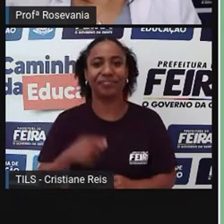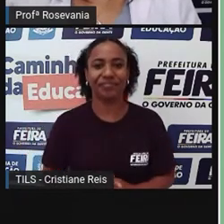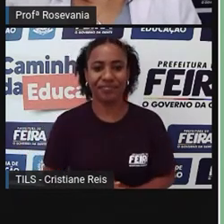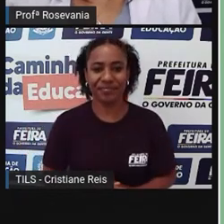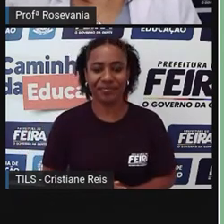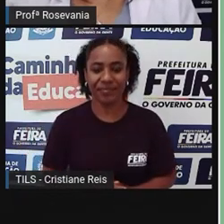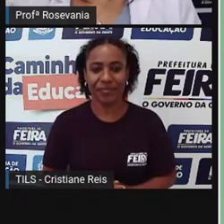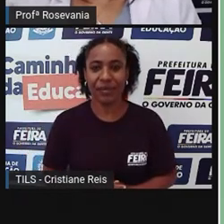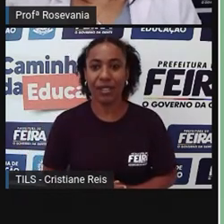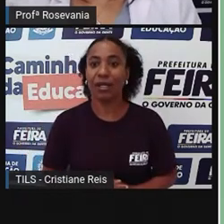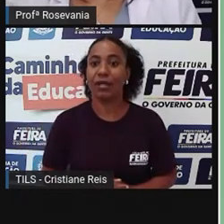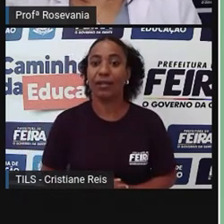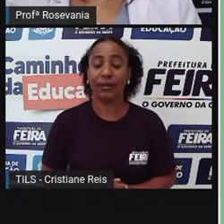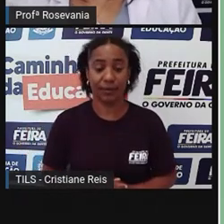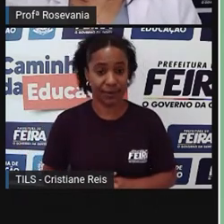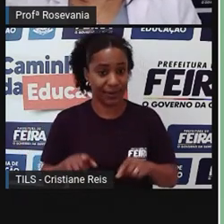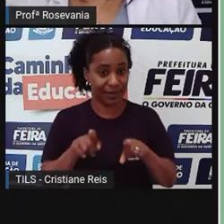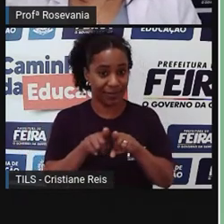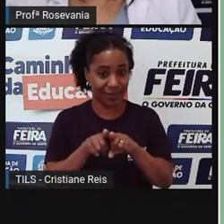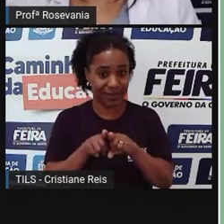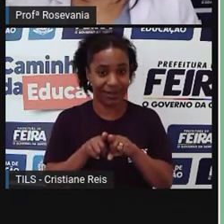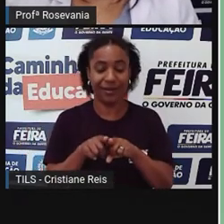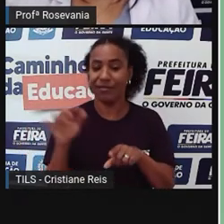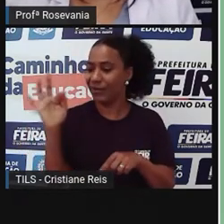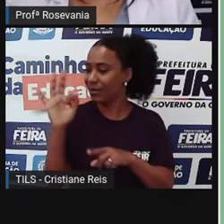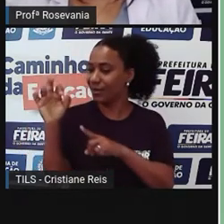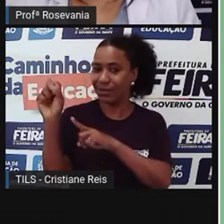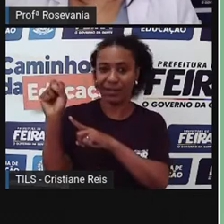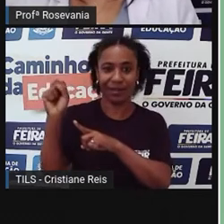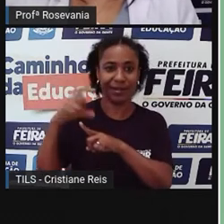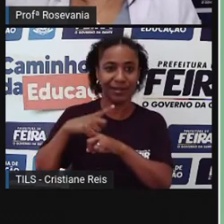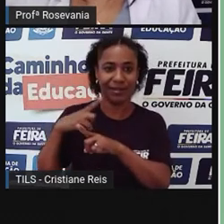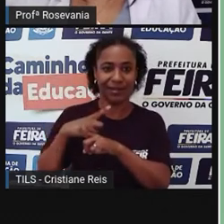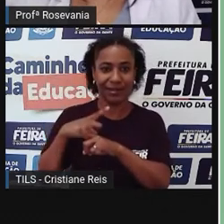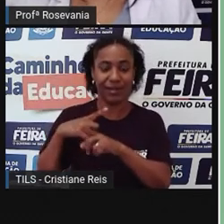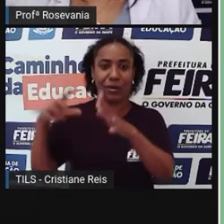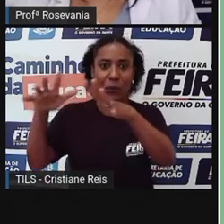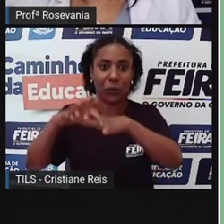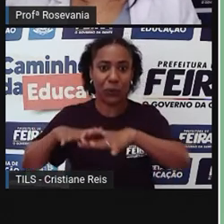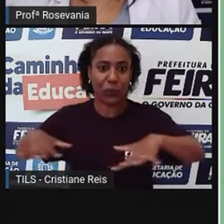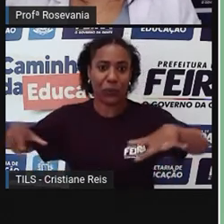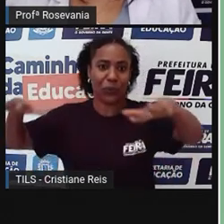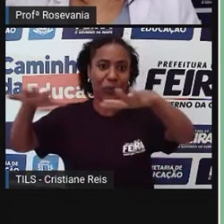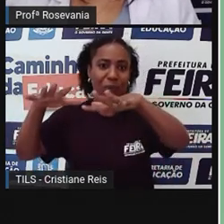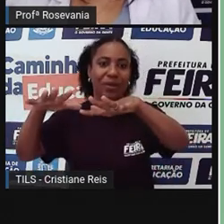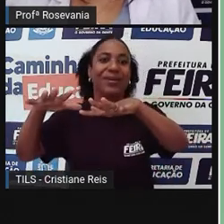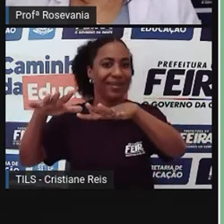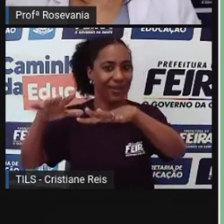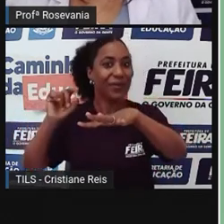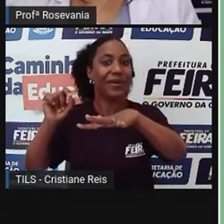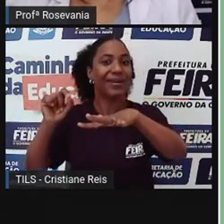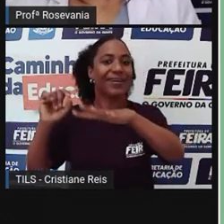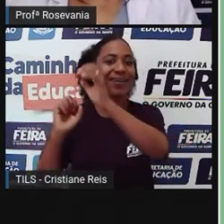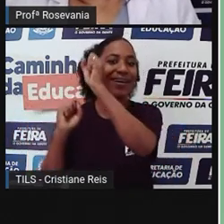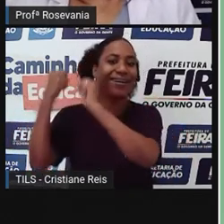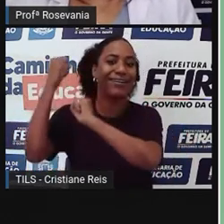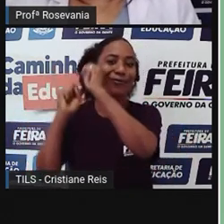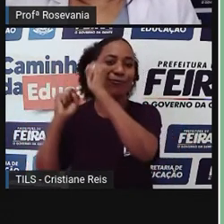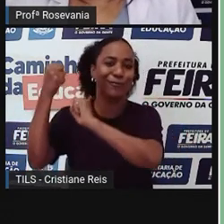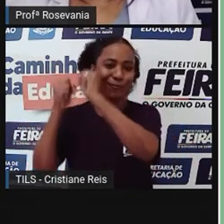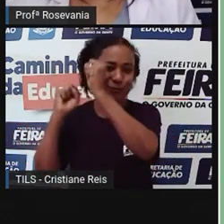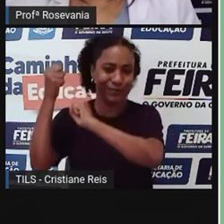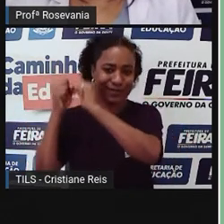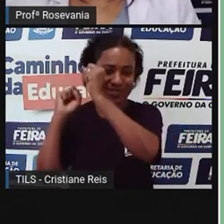atenção e que altera muito o espaço geográfico é a atividade industrial. Então, nós temos, né, no caso aqui, o centro industrial do